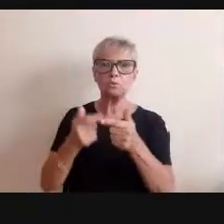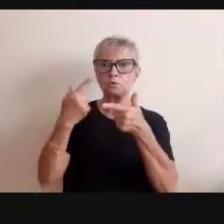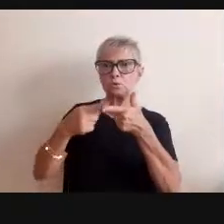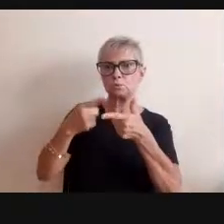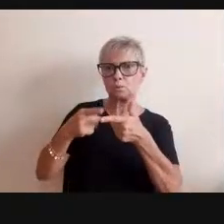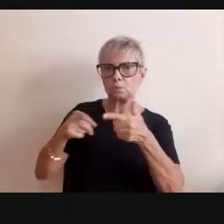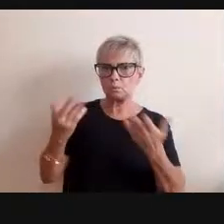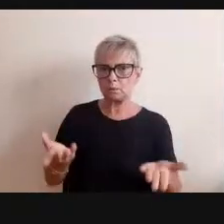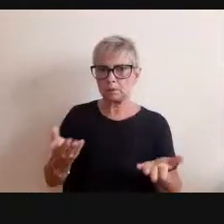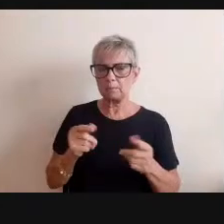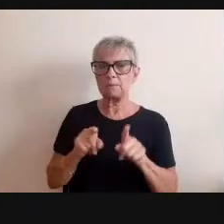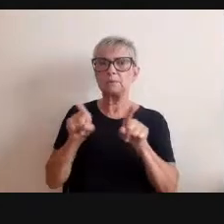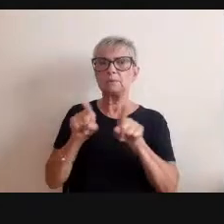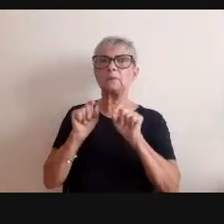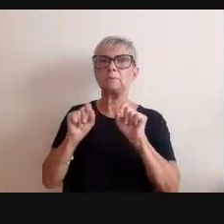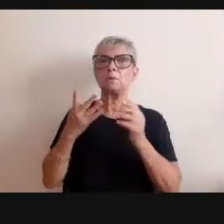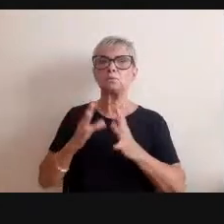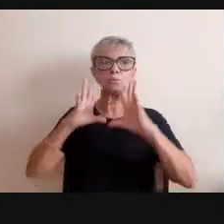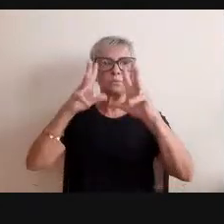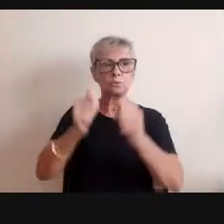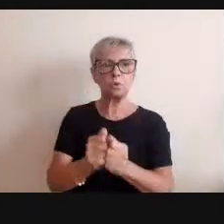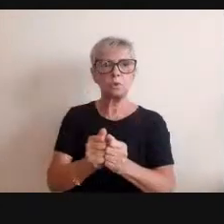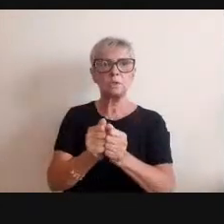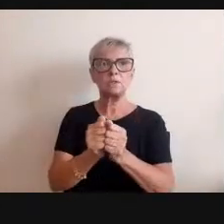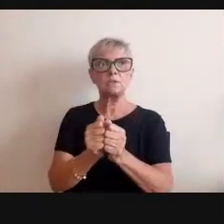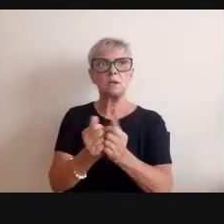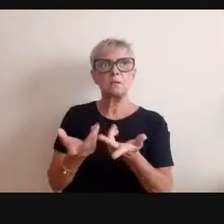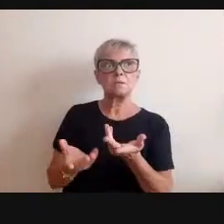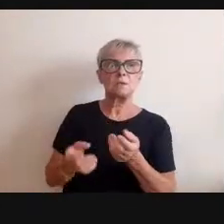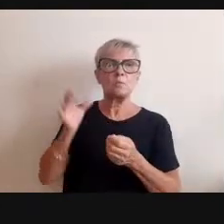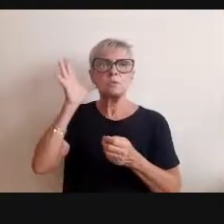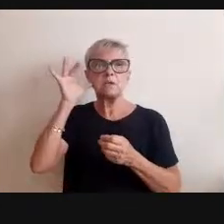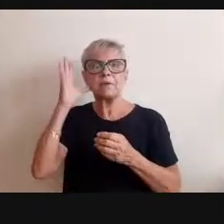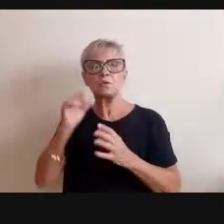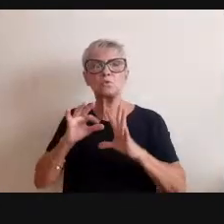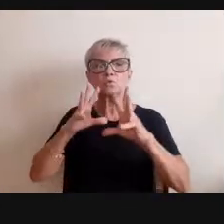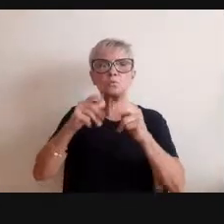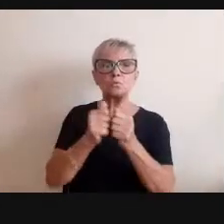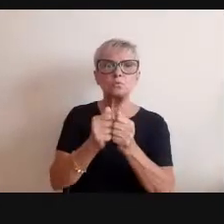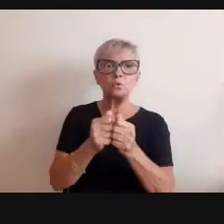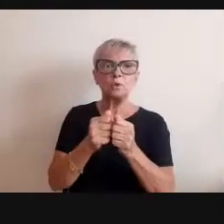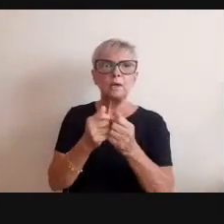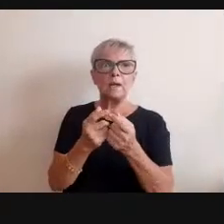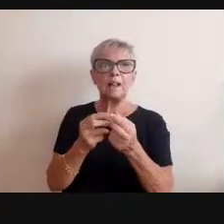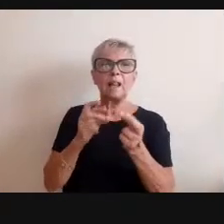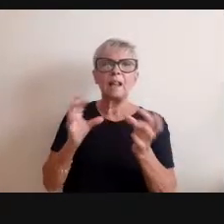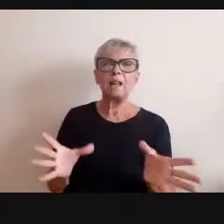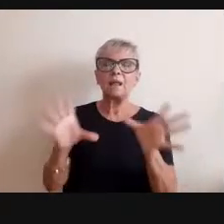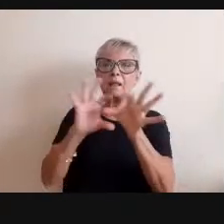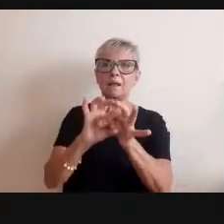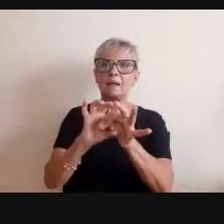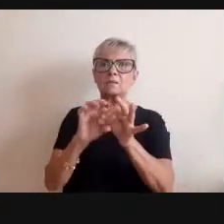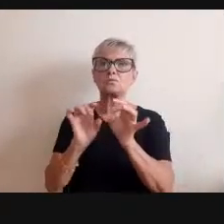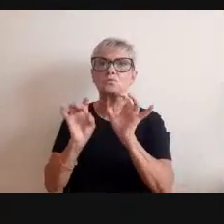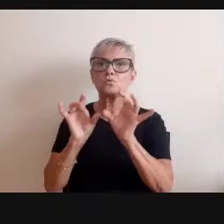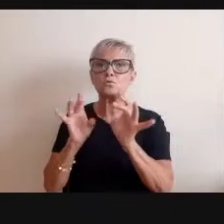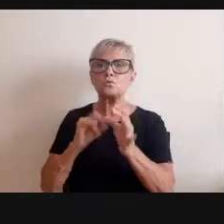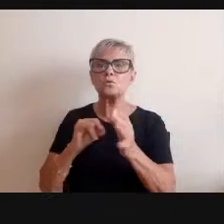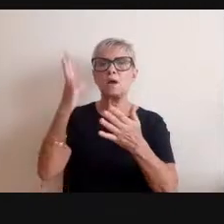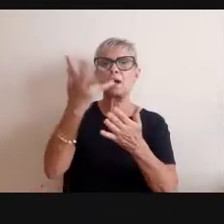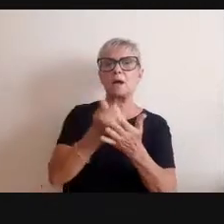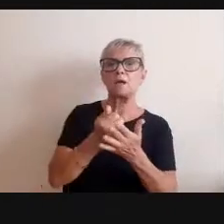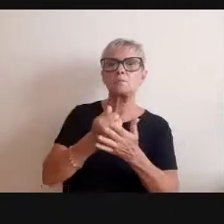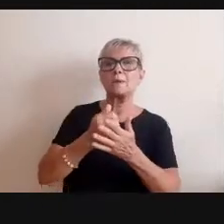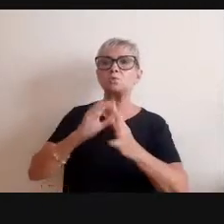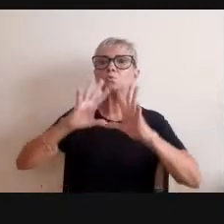e com todas as questões que fazem parte do entorno da arte, não necessariamente lida somente com a arte, mas aquilo que